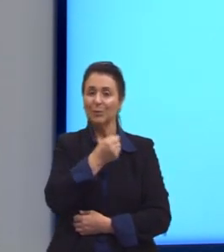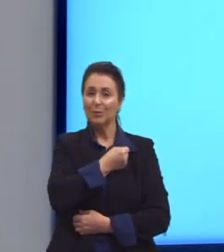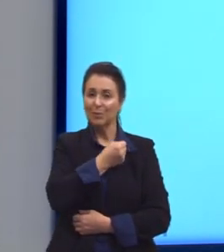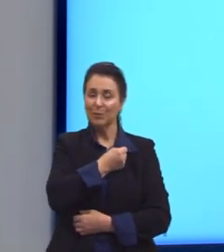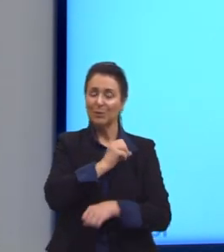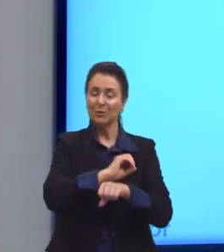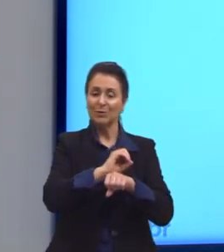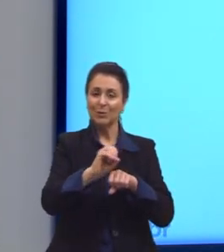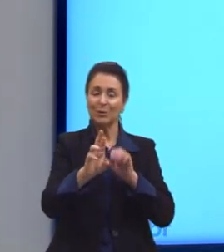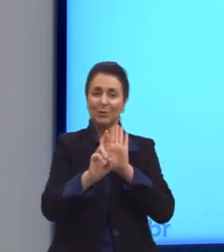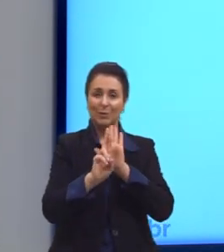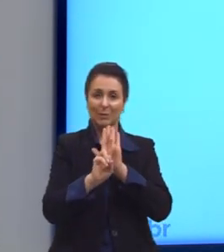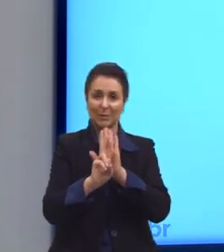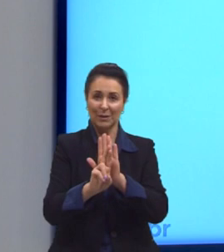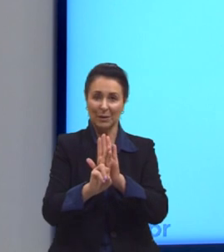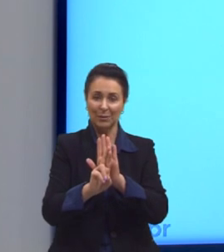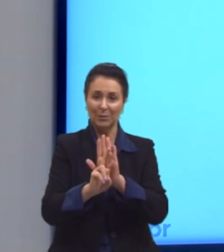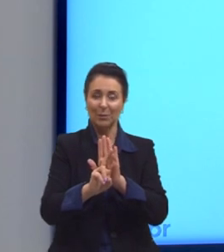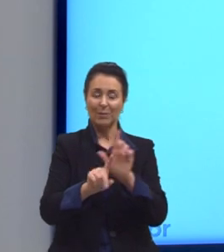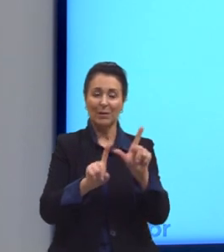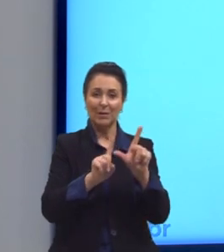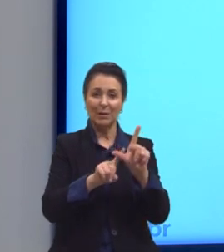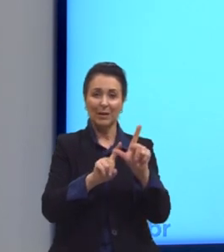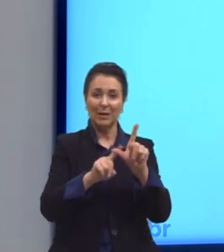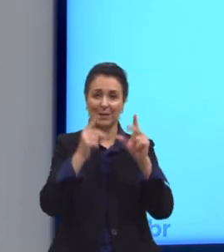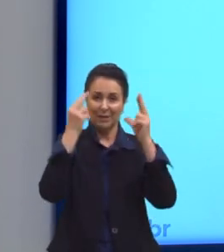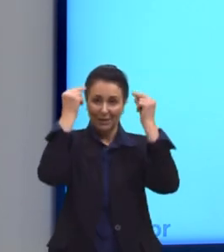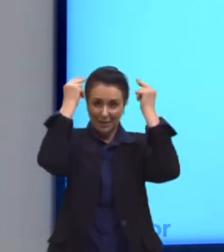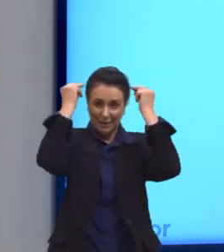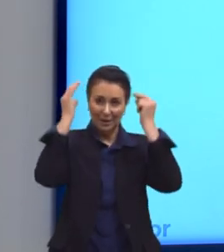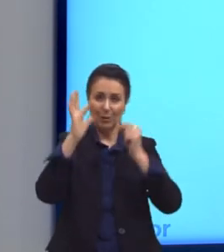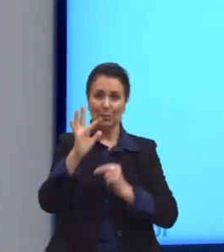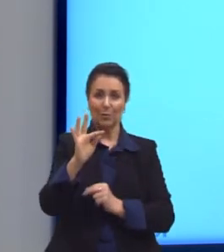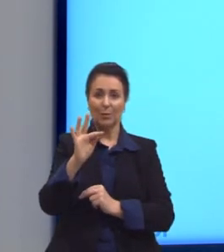representado, então, pela letrinha grega Φ.